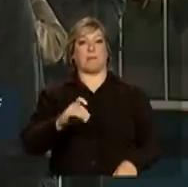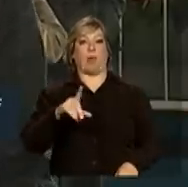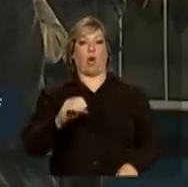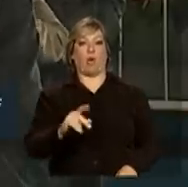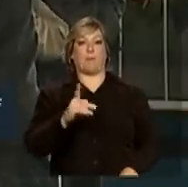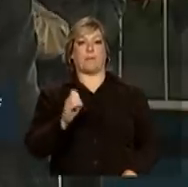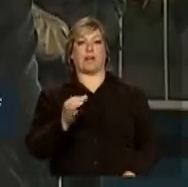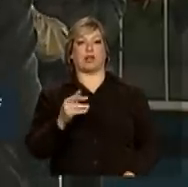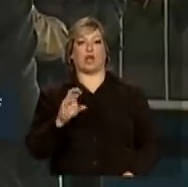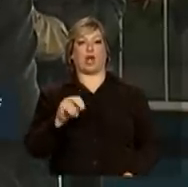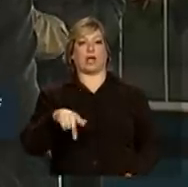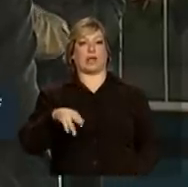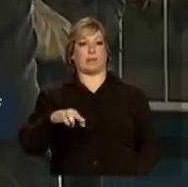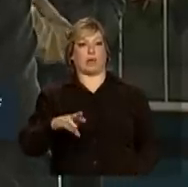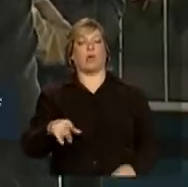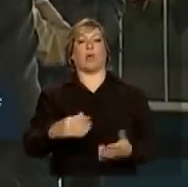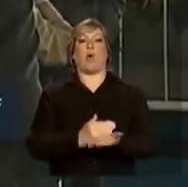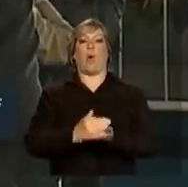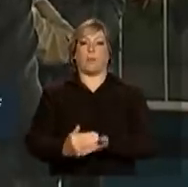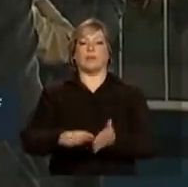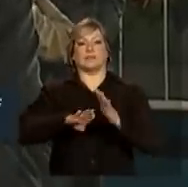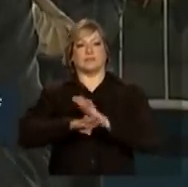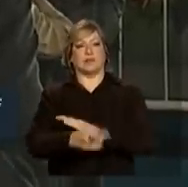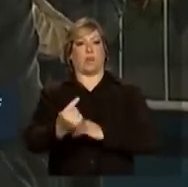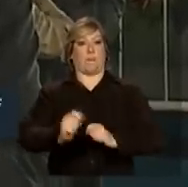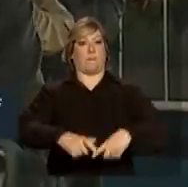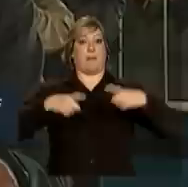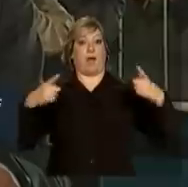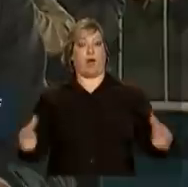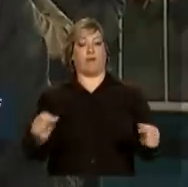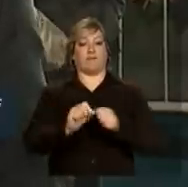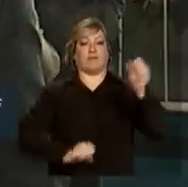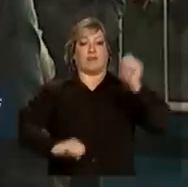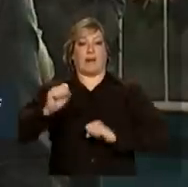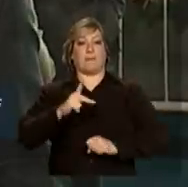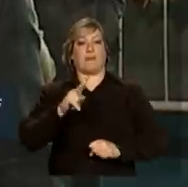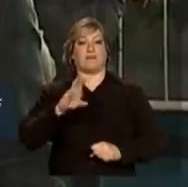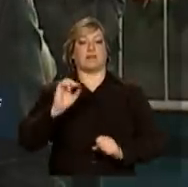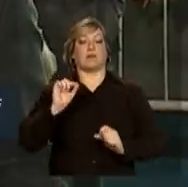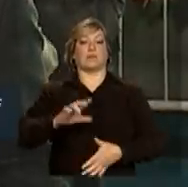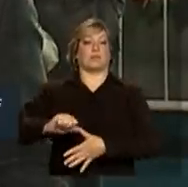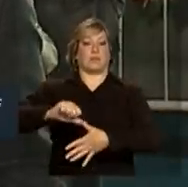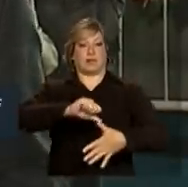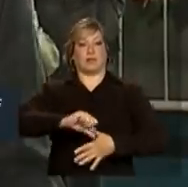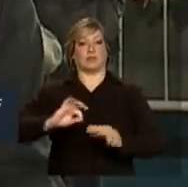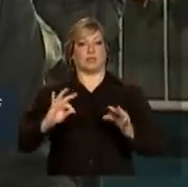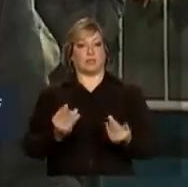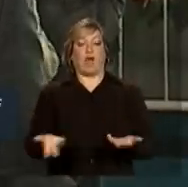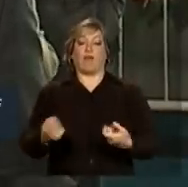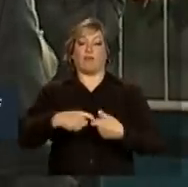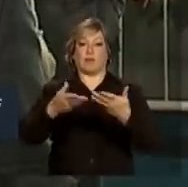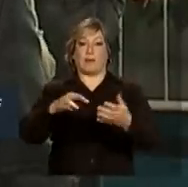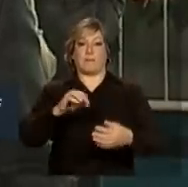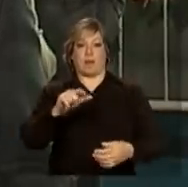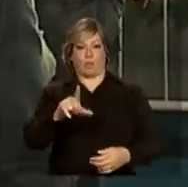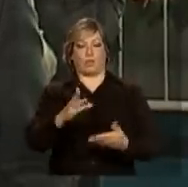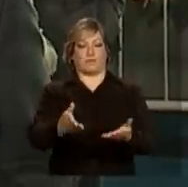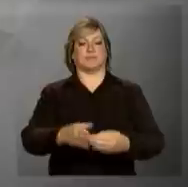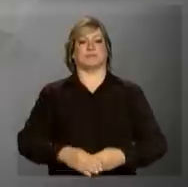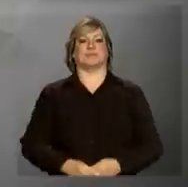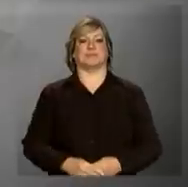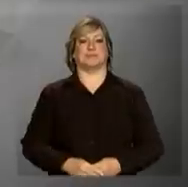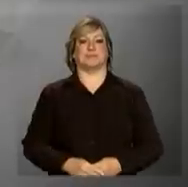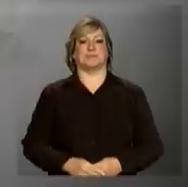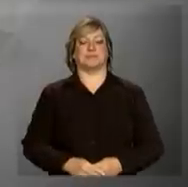aqui em Marechal Deodoro passa a ser o maior produtor de PVC da América Latina. Voltamos com você no estúdio, Malu.